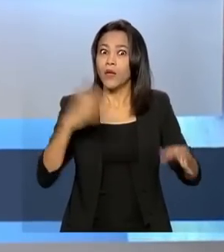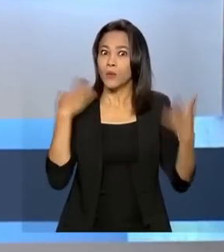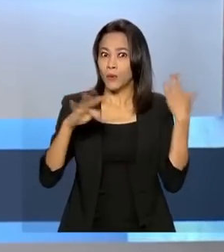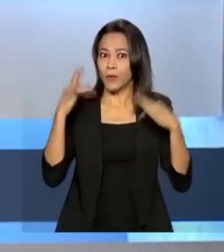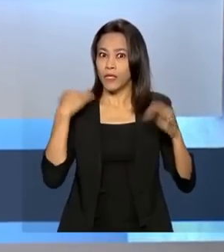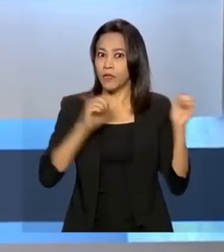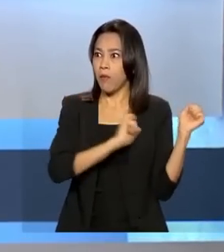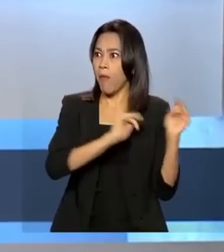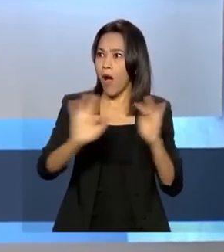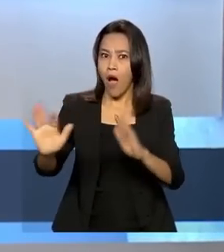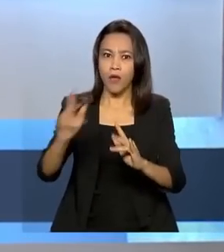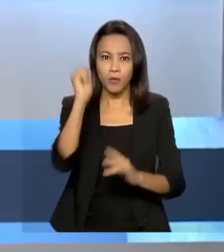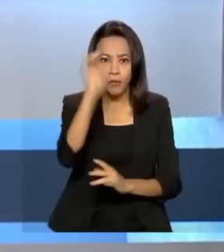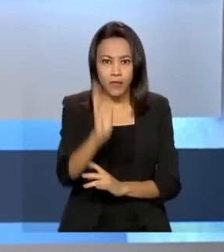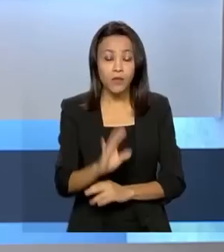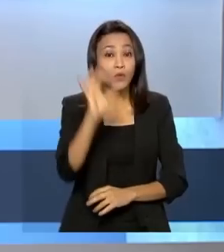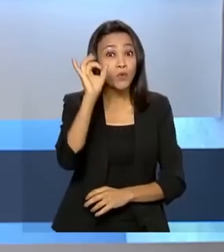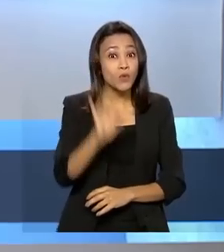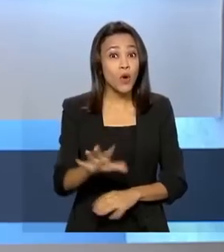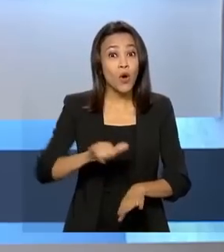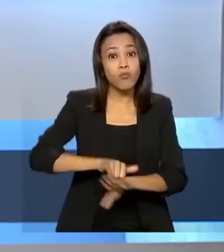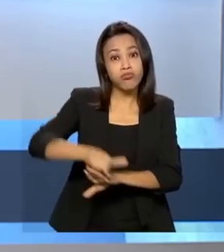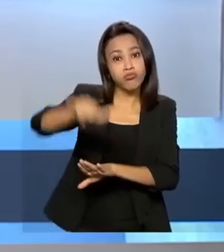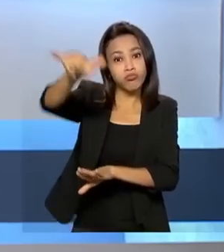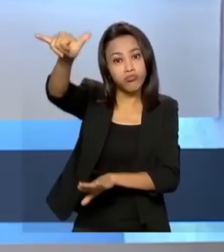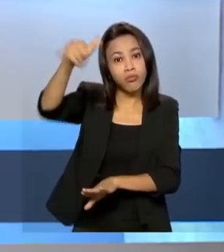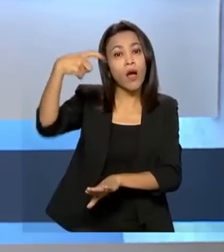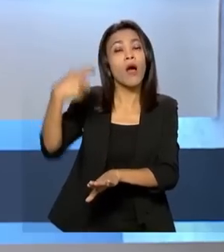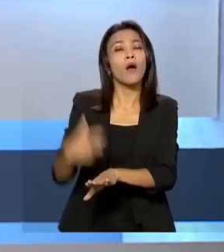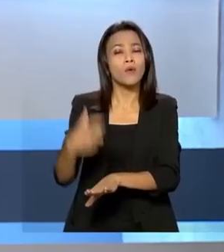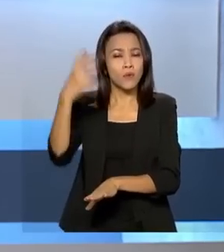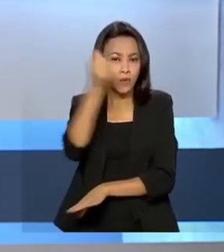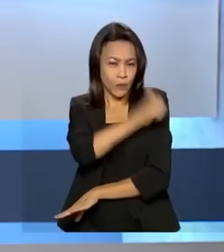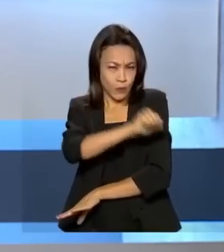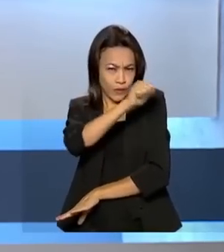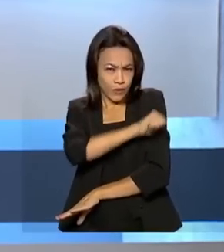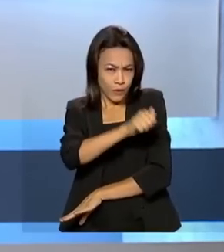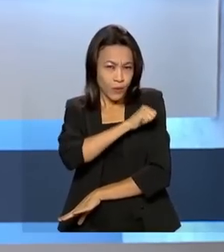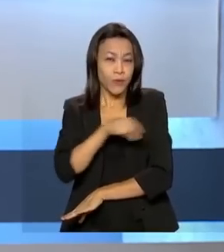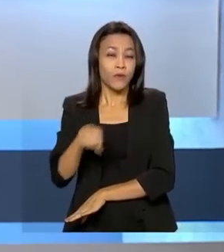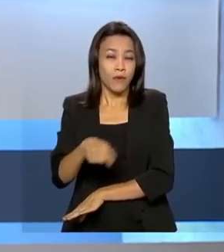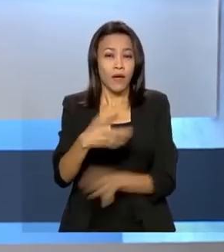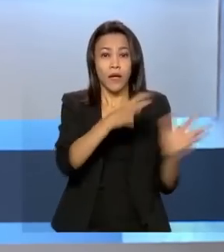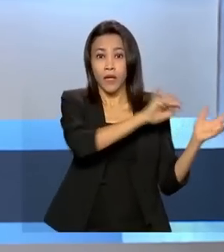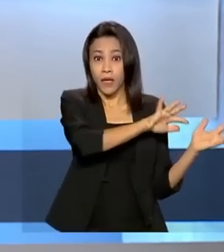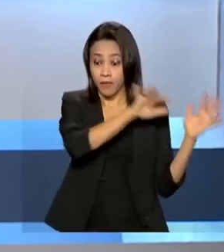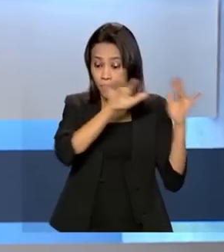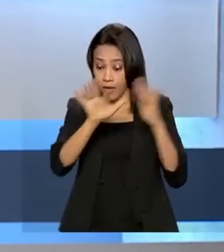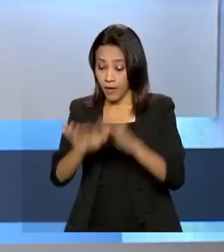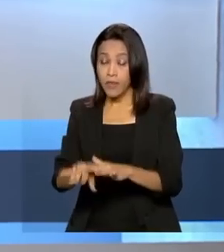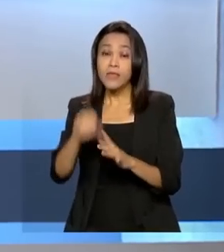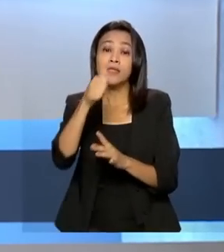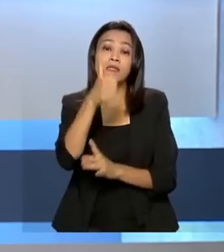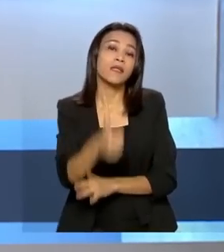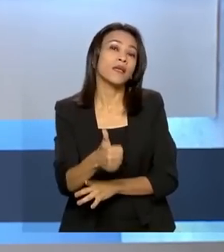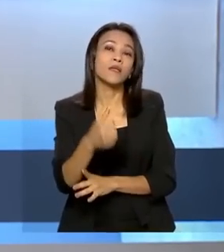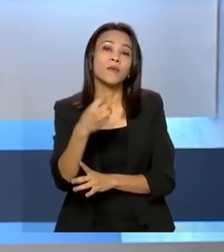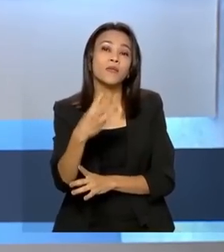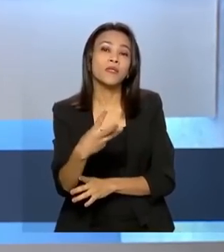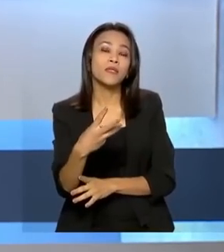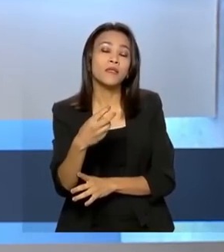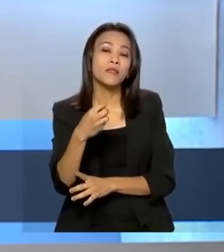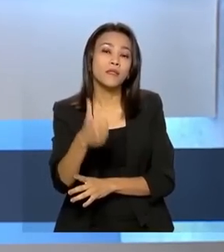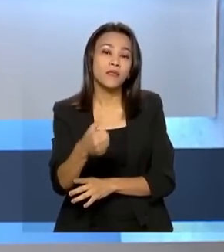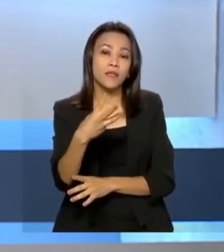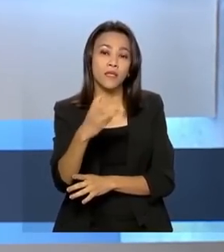do Turismo, só o aeroporto internacional Tom Jobim, no Rio de Janeiro, deve receber 138 mil passageiros